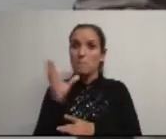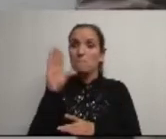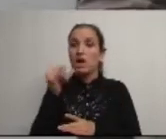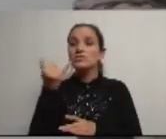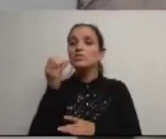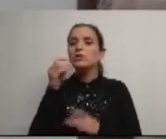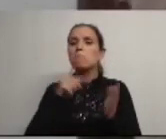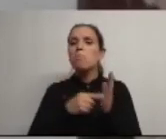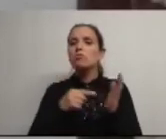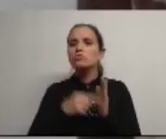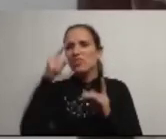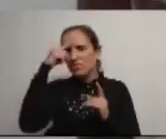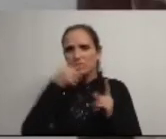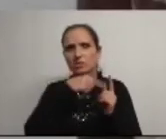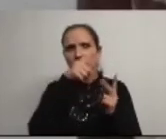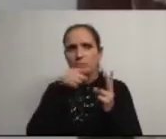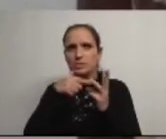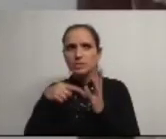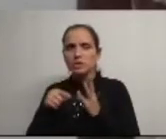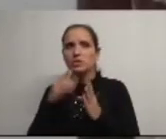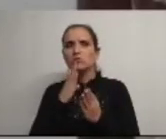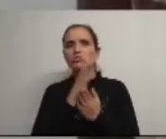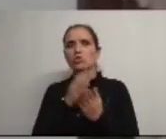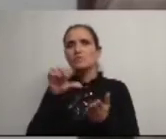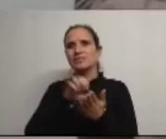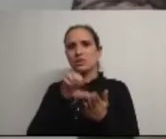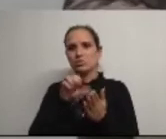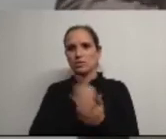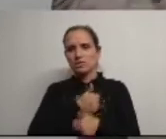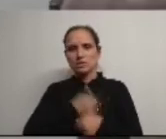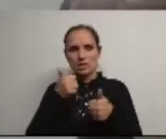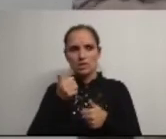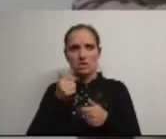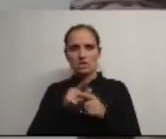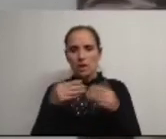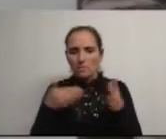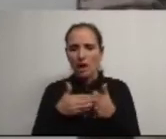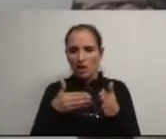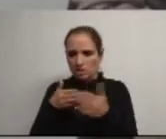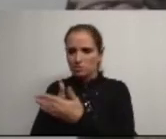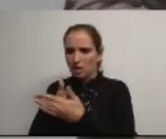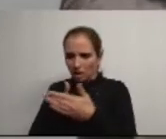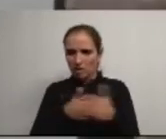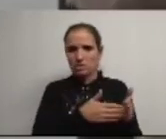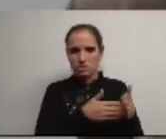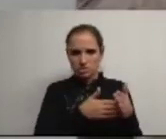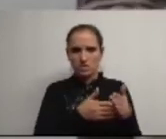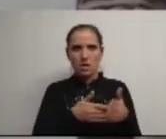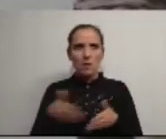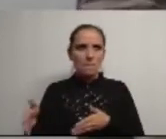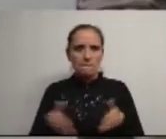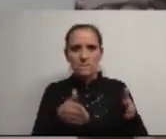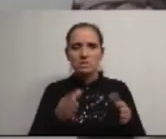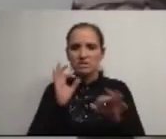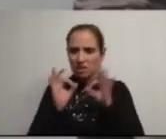20 pontos de difícil mobilidade apenas no centro da cidade com barreiras à circulação pedonal passeios